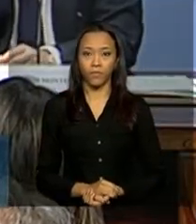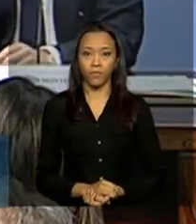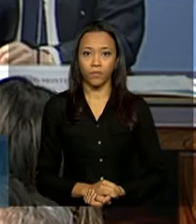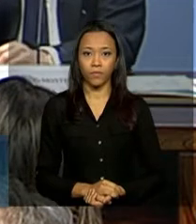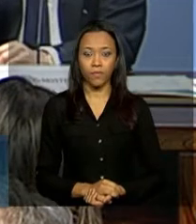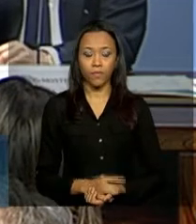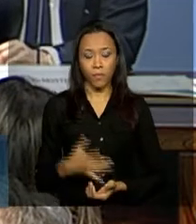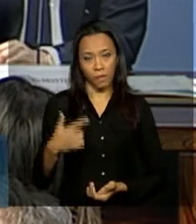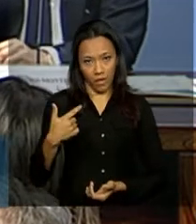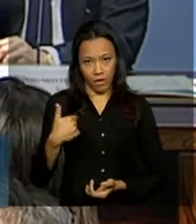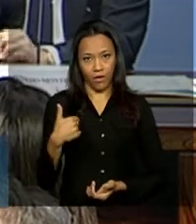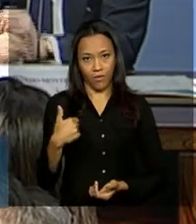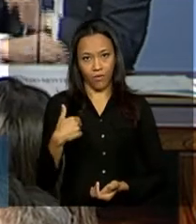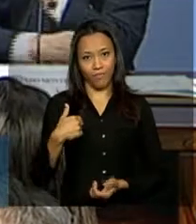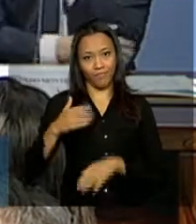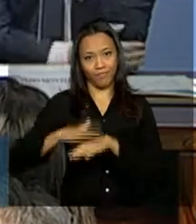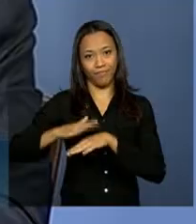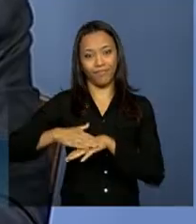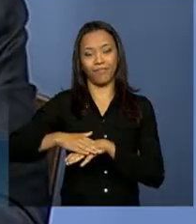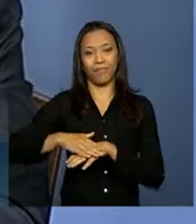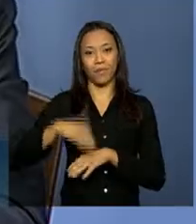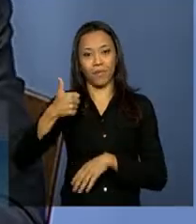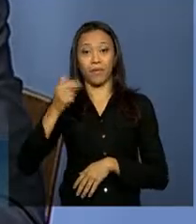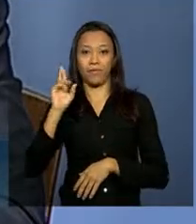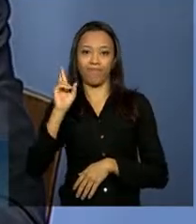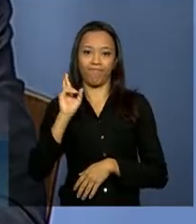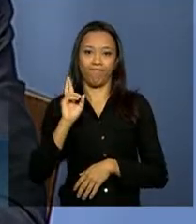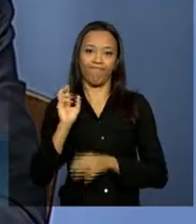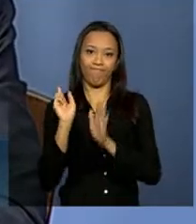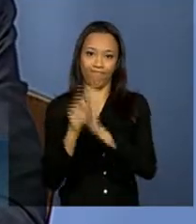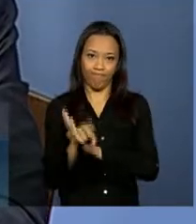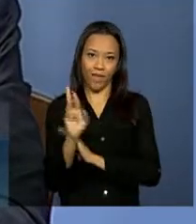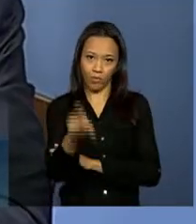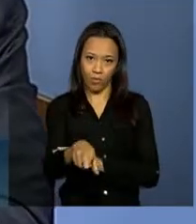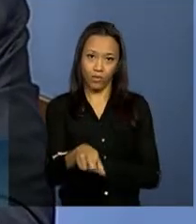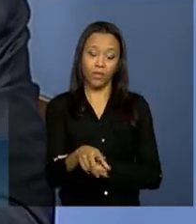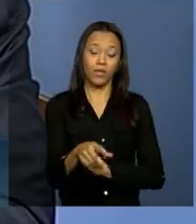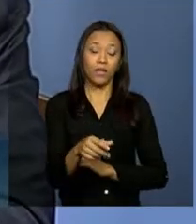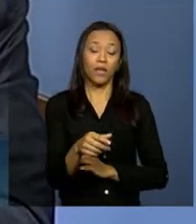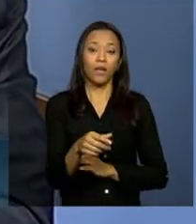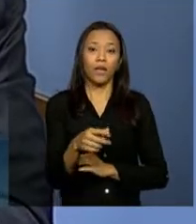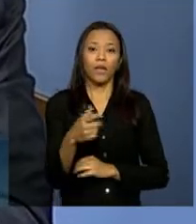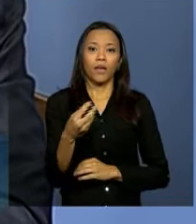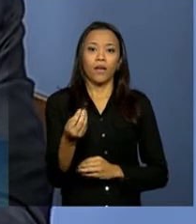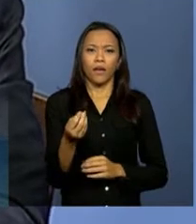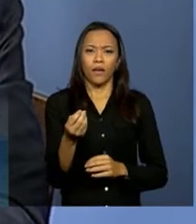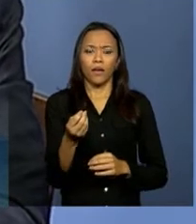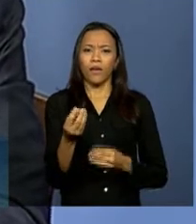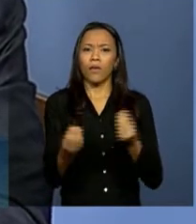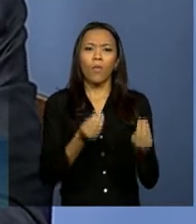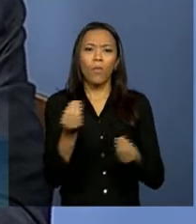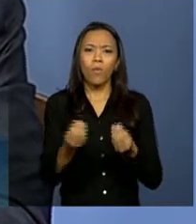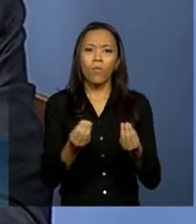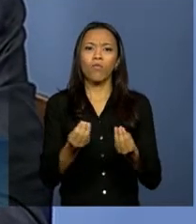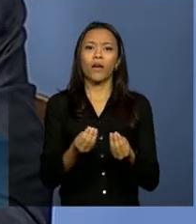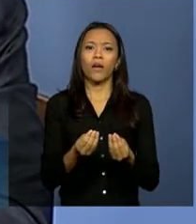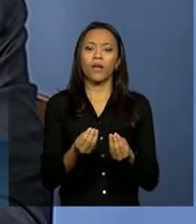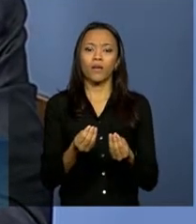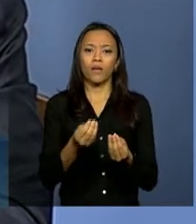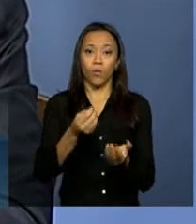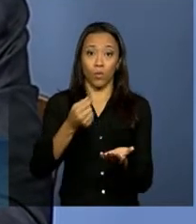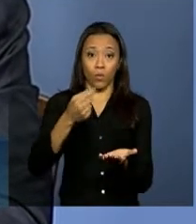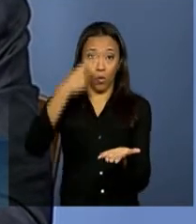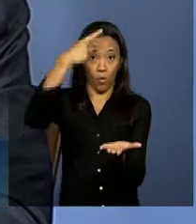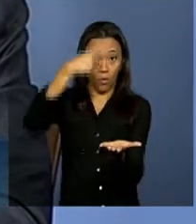Eu começo com a primeira parte, sobre a entrada em vigência, a entrada em vigor do acordo de